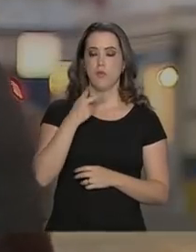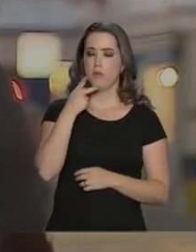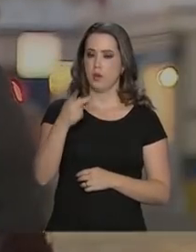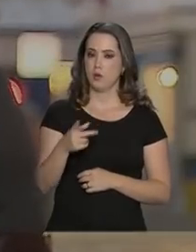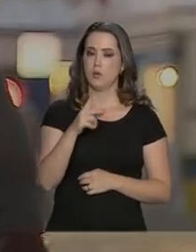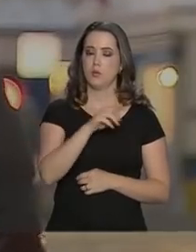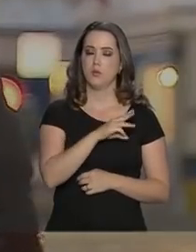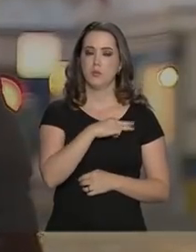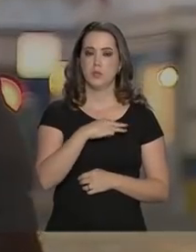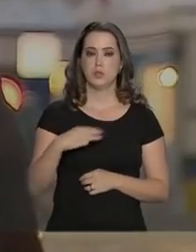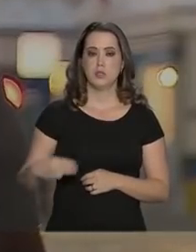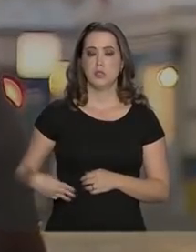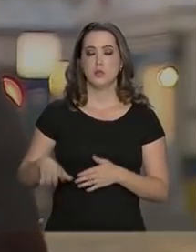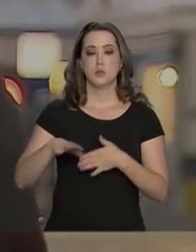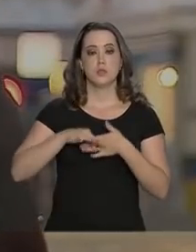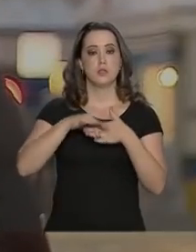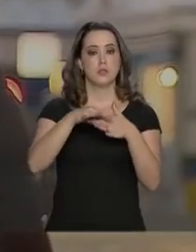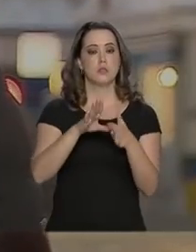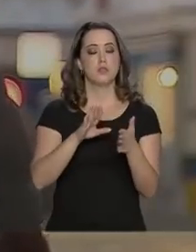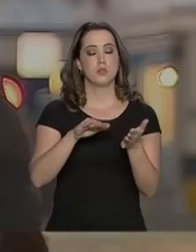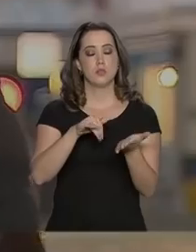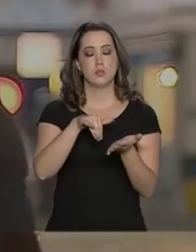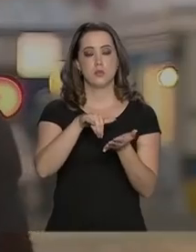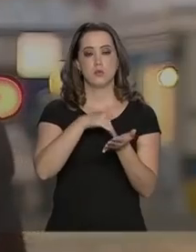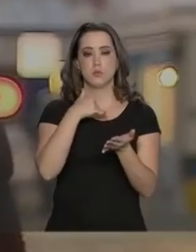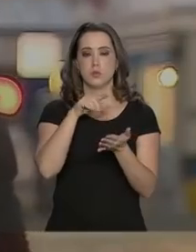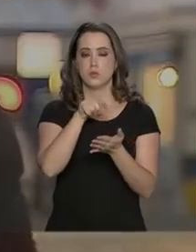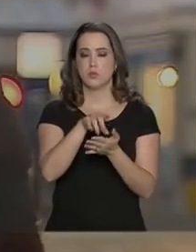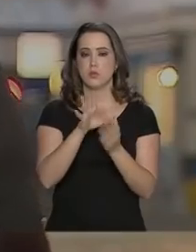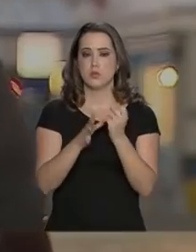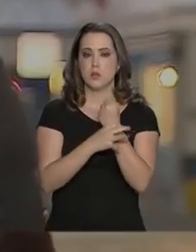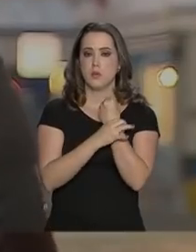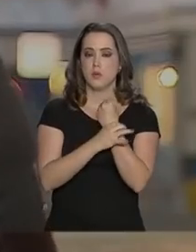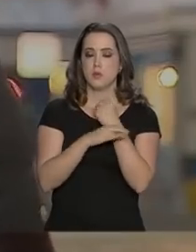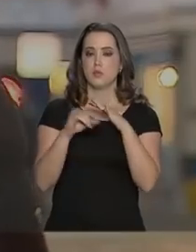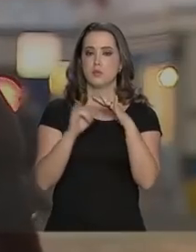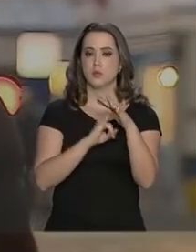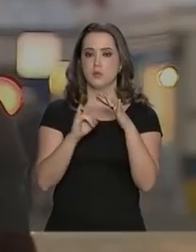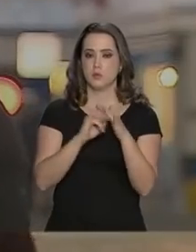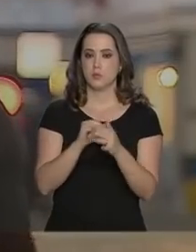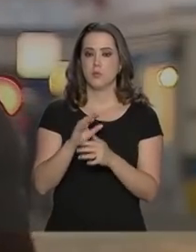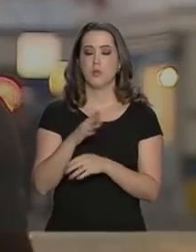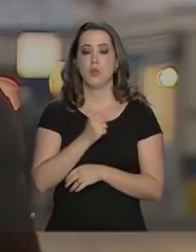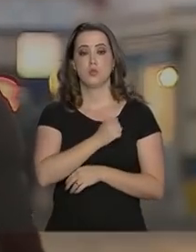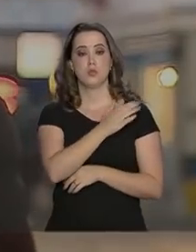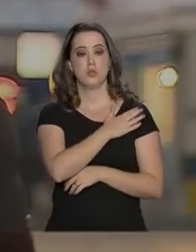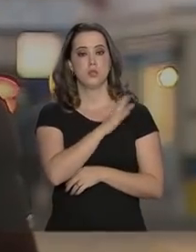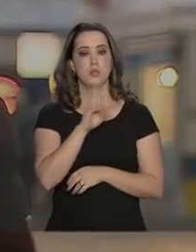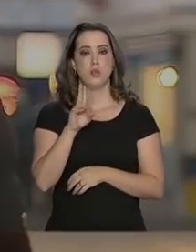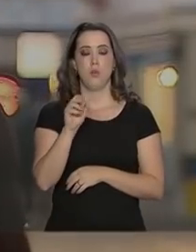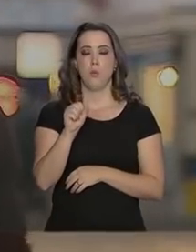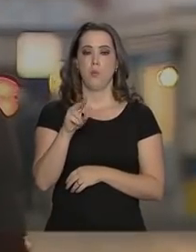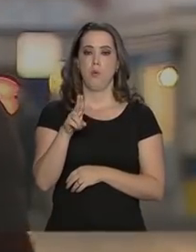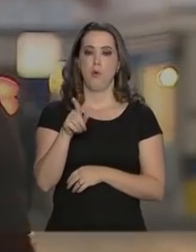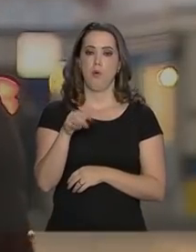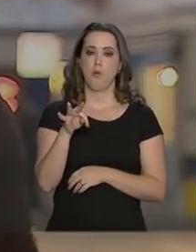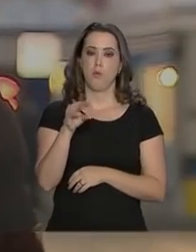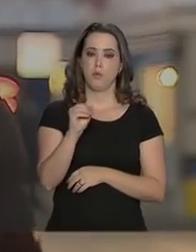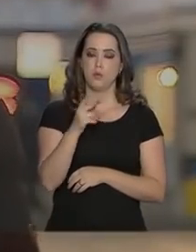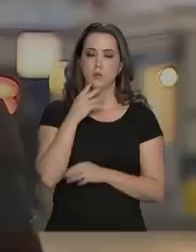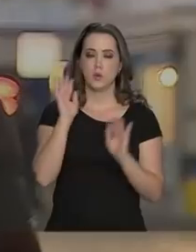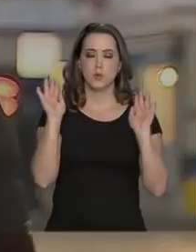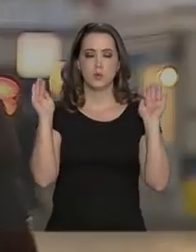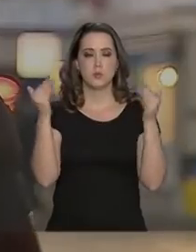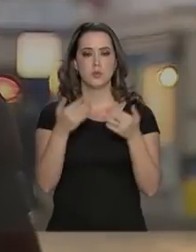informou o ministro-chefe do Gabinete de Segurança Institucional, o general Augusto Heleno, que disse ainda que os objetivos da